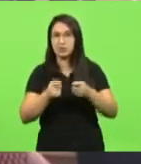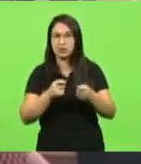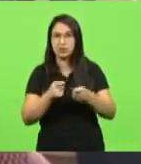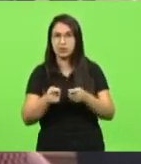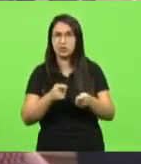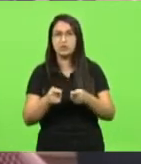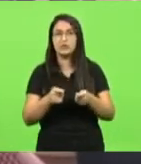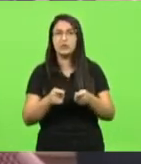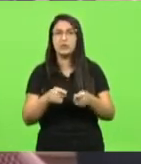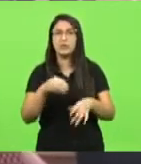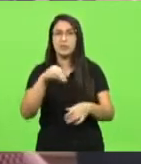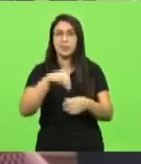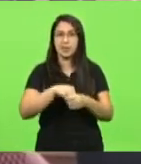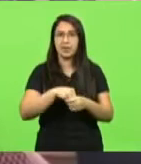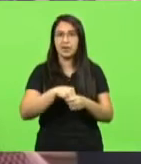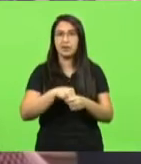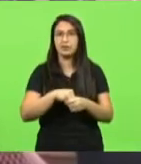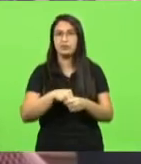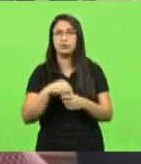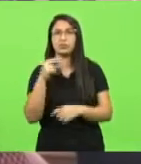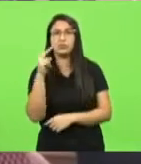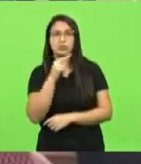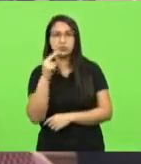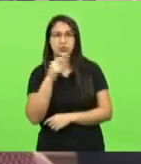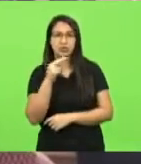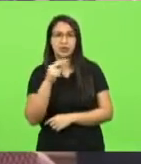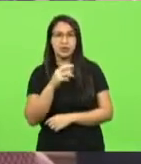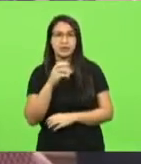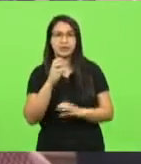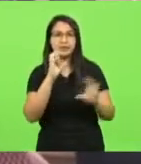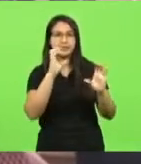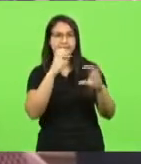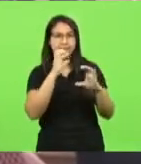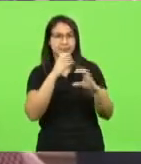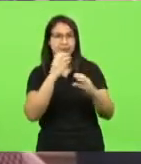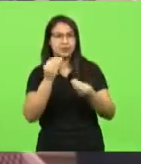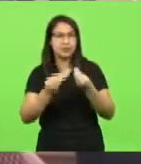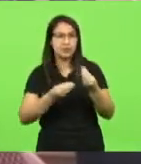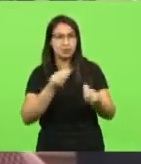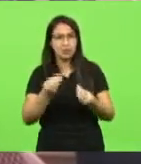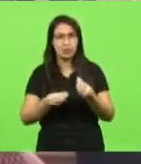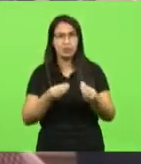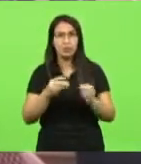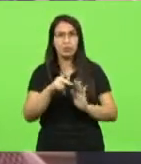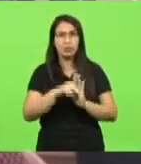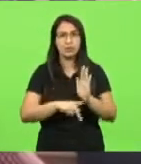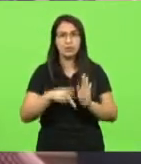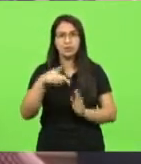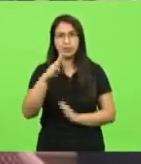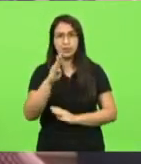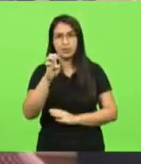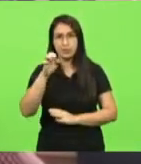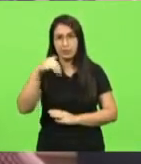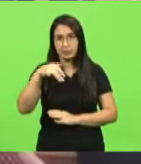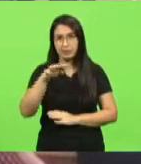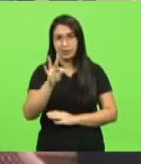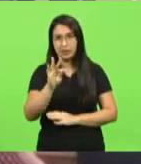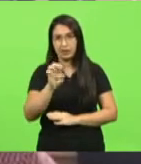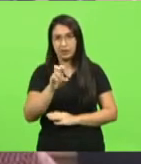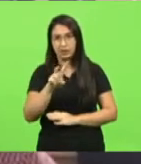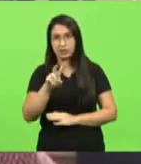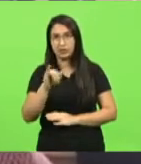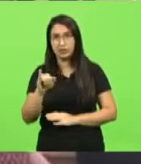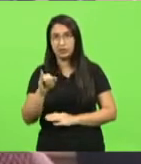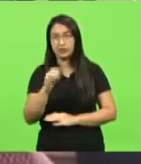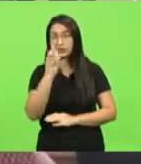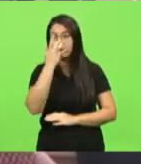centrais regionais de emergência, monitoramento das câmeras do projeto BTV e sessões administrativas. Isso facilita